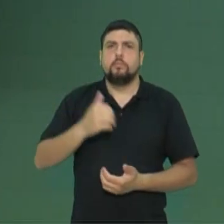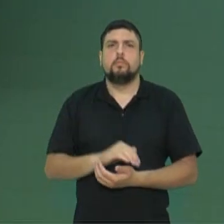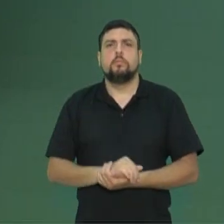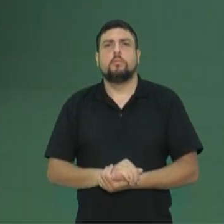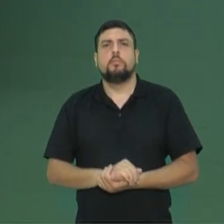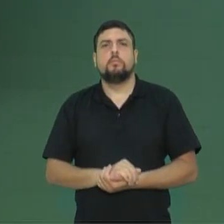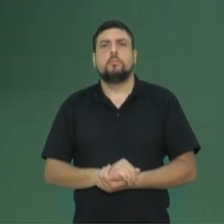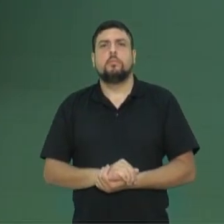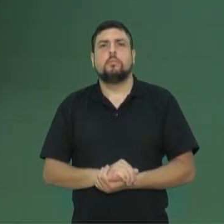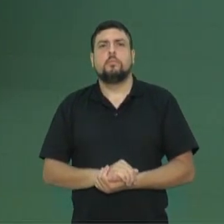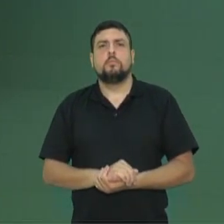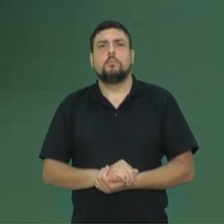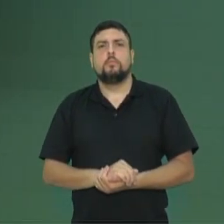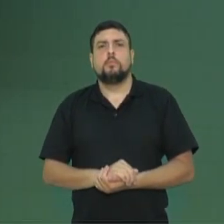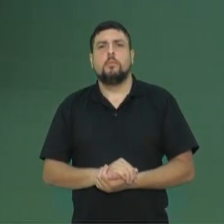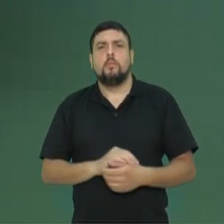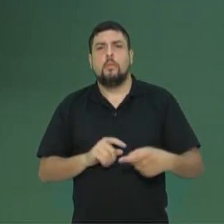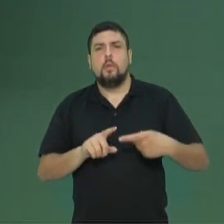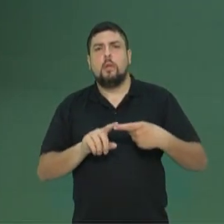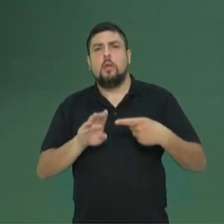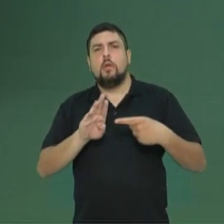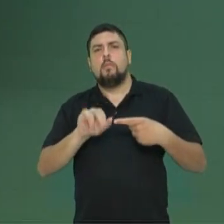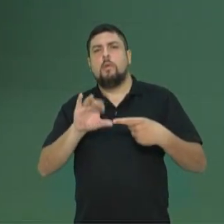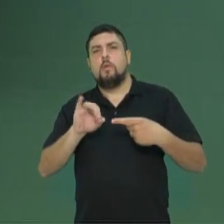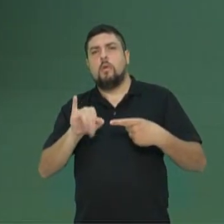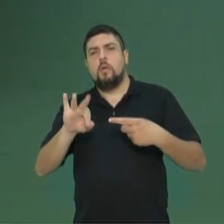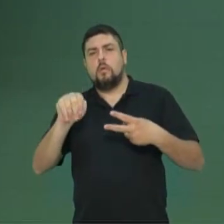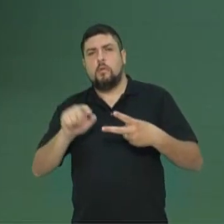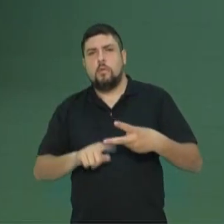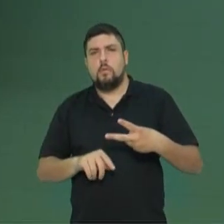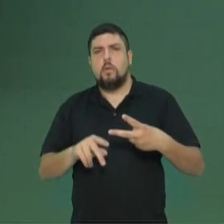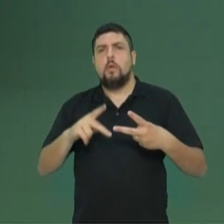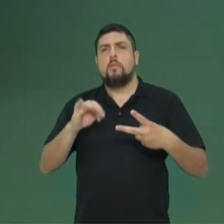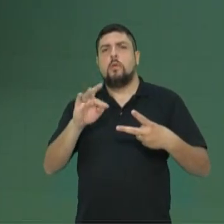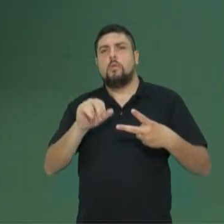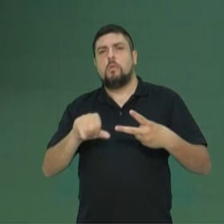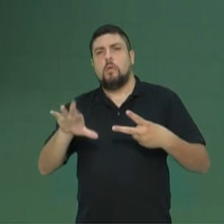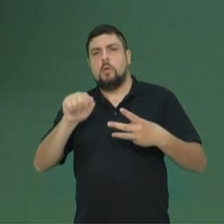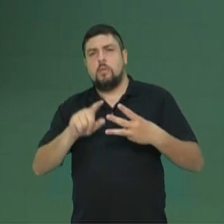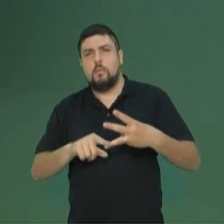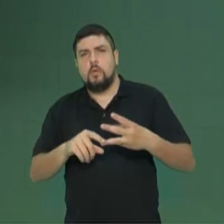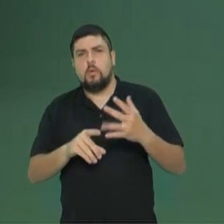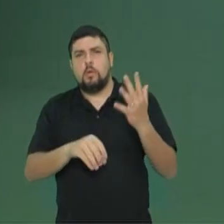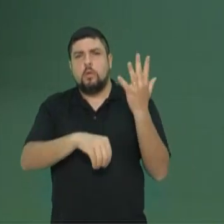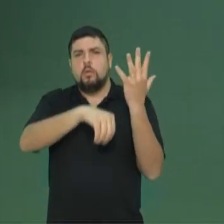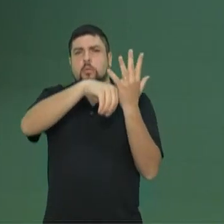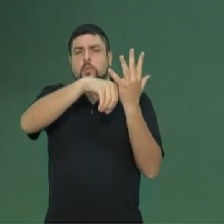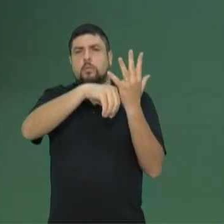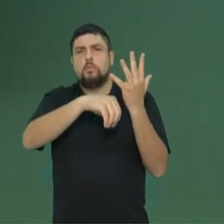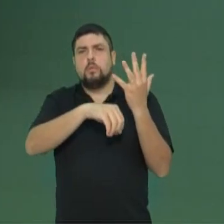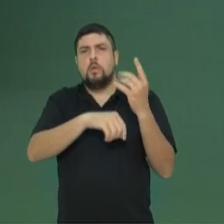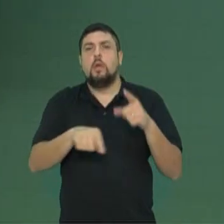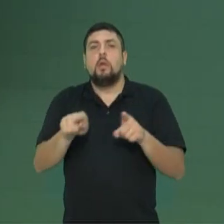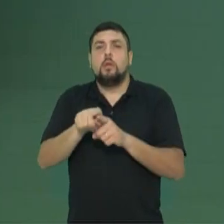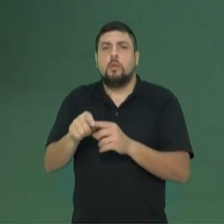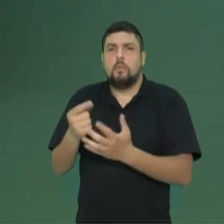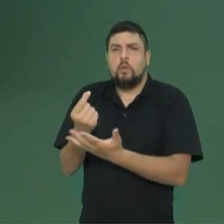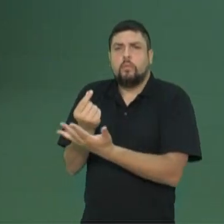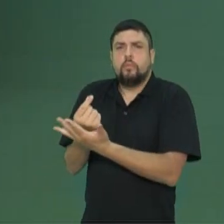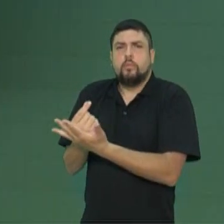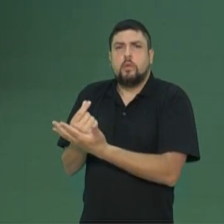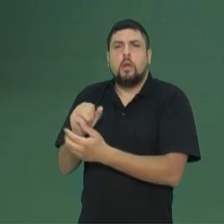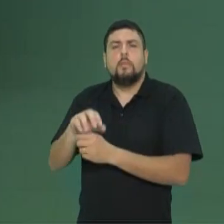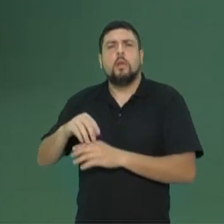Continuando. Falei das briófitas, falei das pteridófitas e das gimnospermas. E a questão já trazia para nós as angiospermas. O as